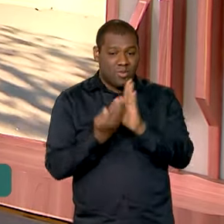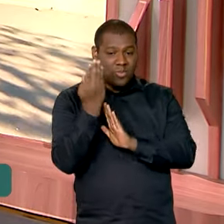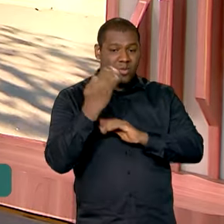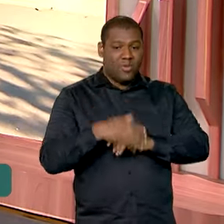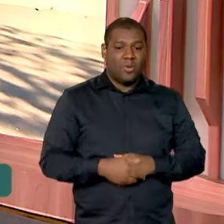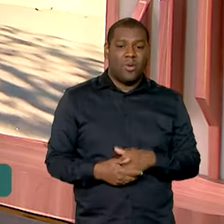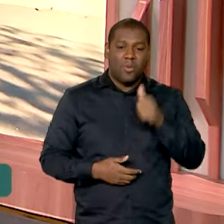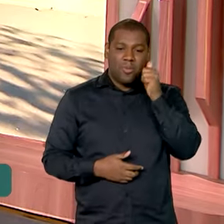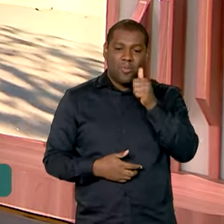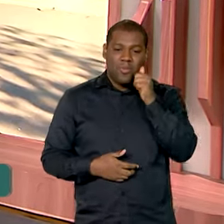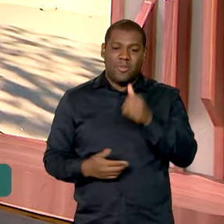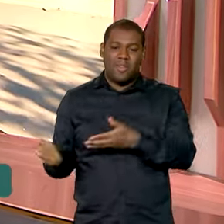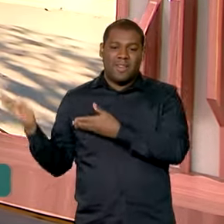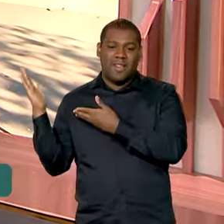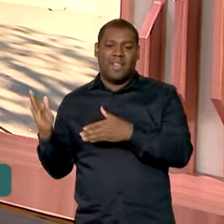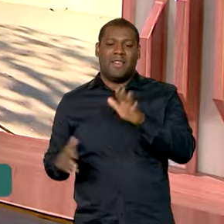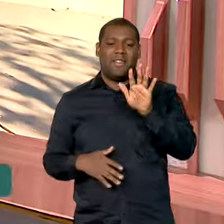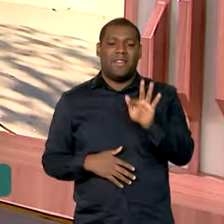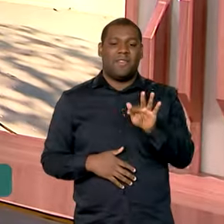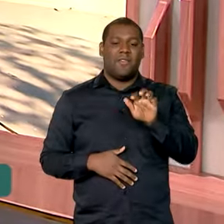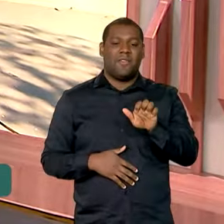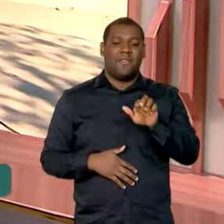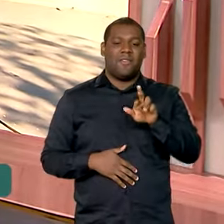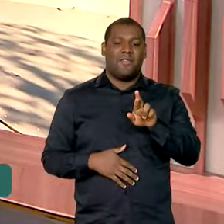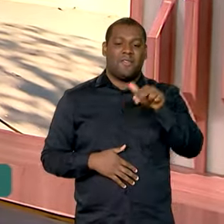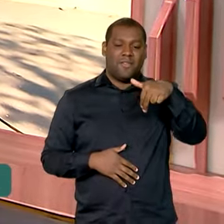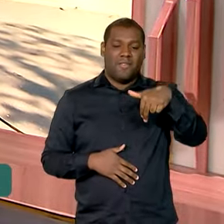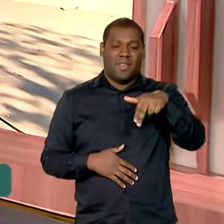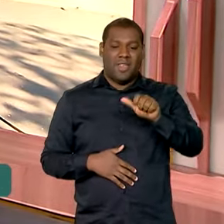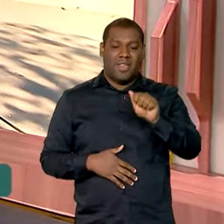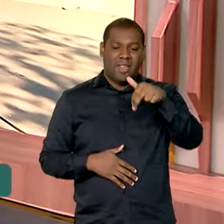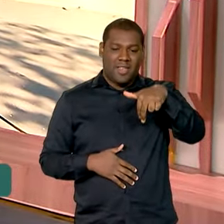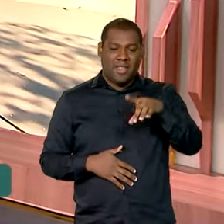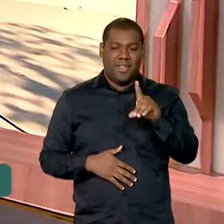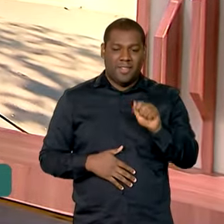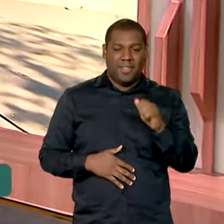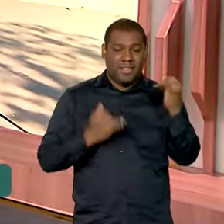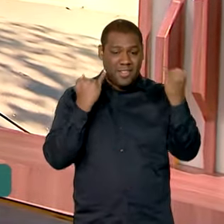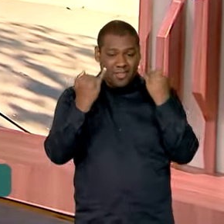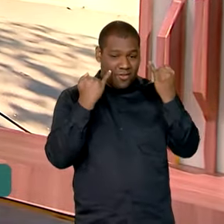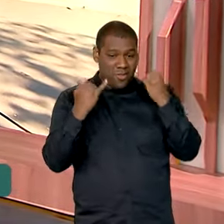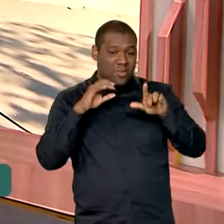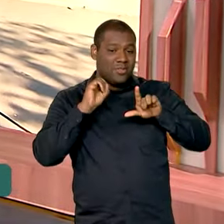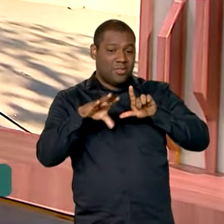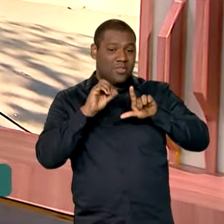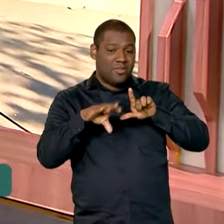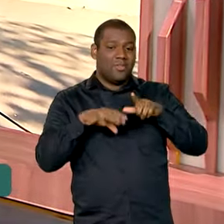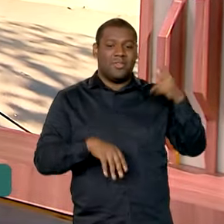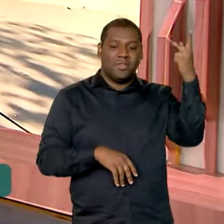Fernanda Cruz tem as informações e fala com a gente ao vivo, direto de São Paulo. Bom dia, Fernanda.